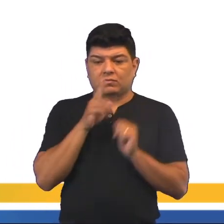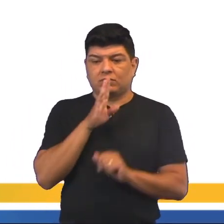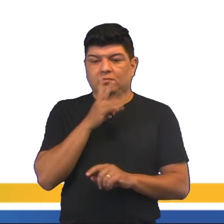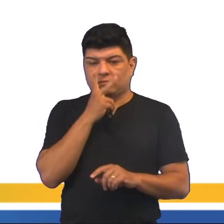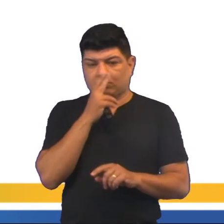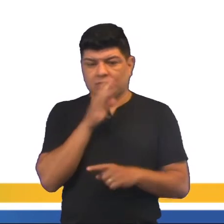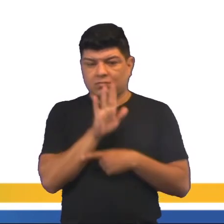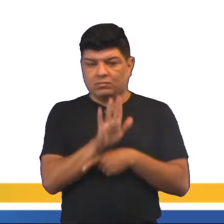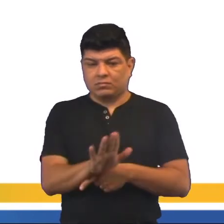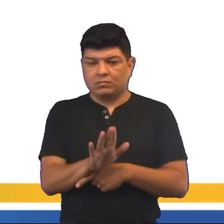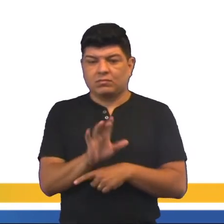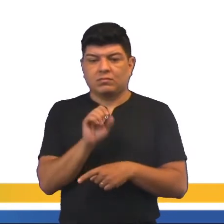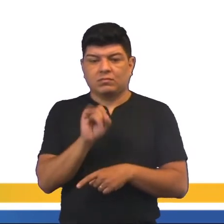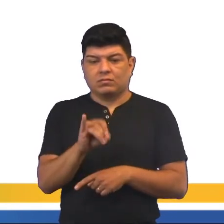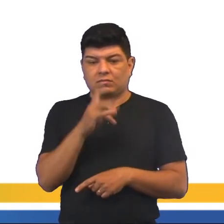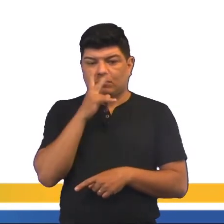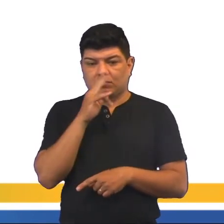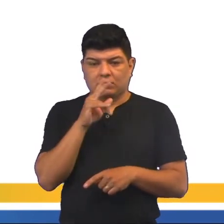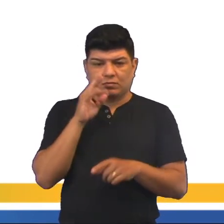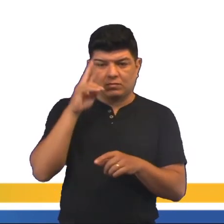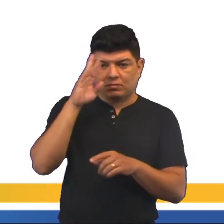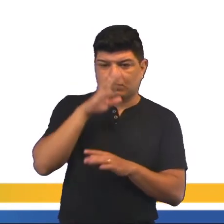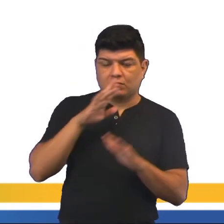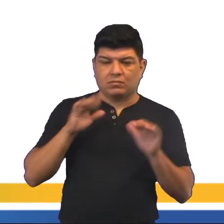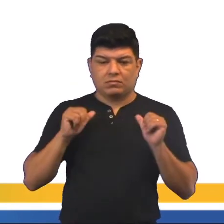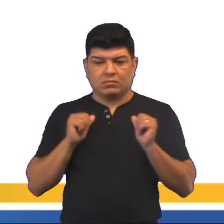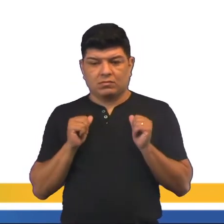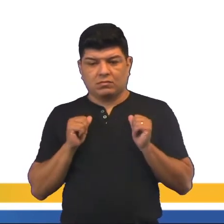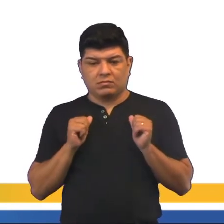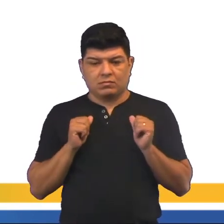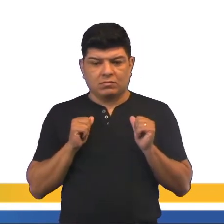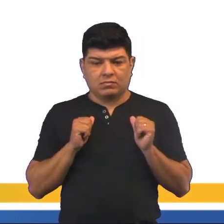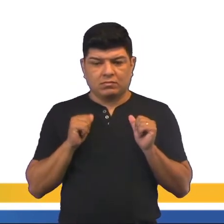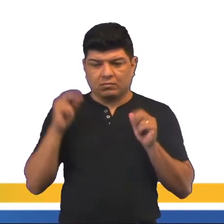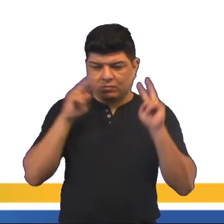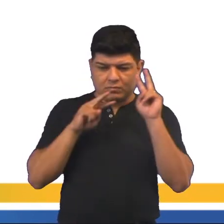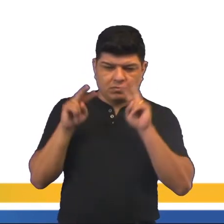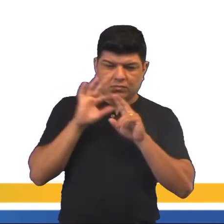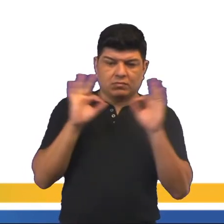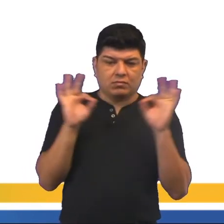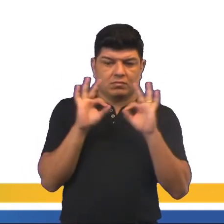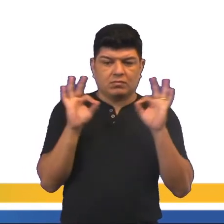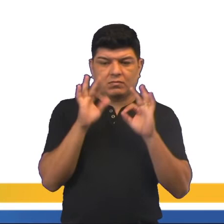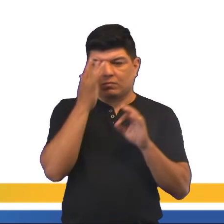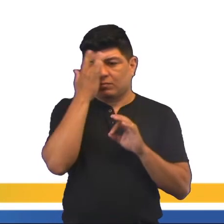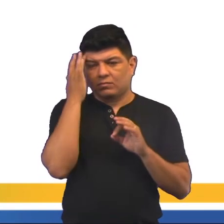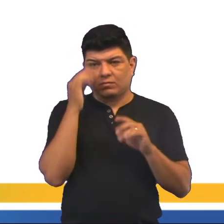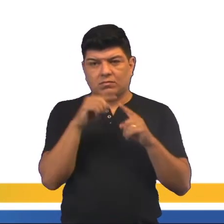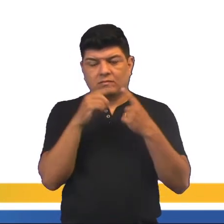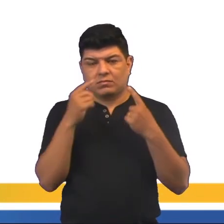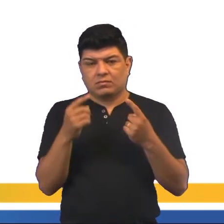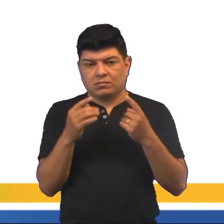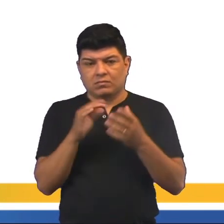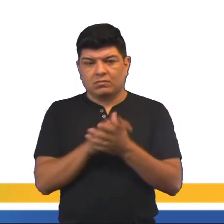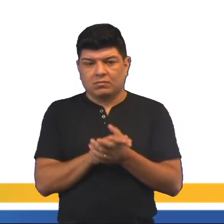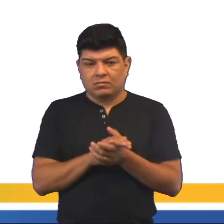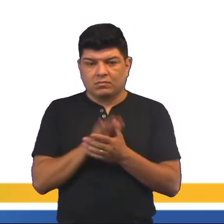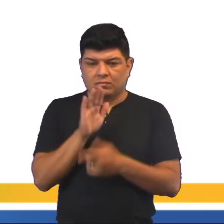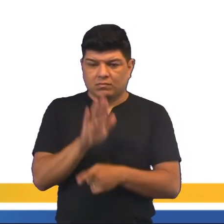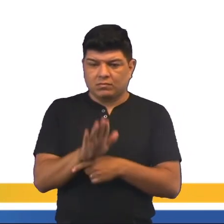a assistência, tá? Então, ele fica, de certa forma, sem ser visto pela plateia, mas aí ele fica